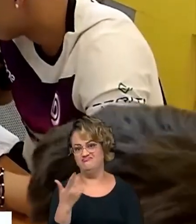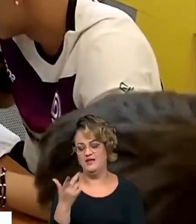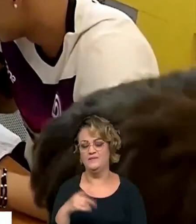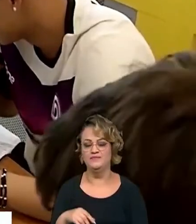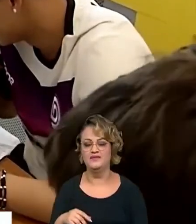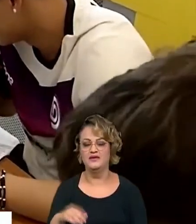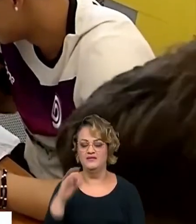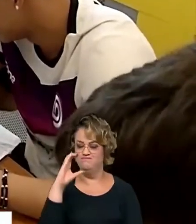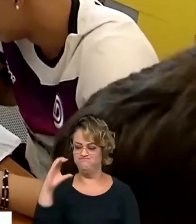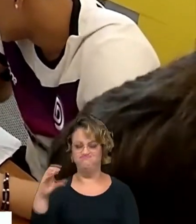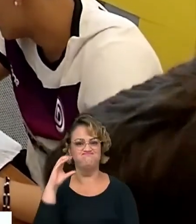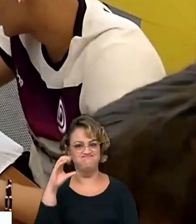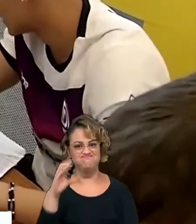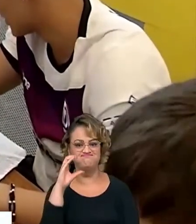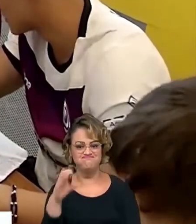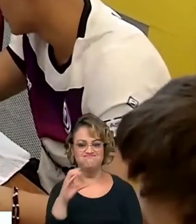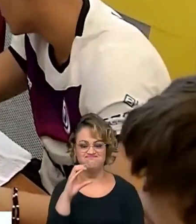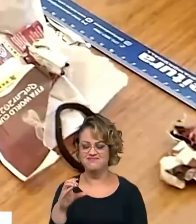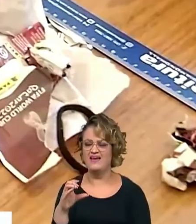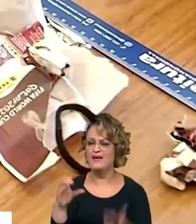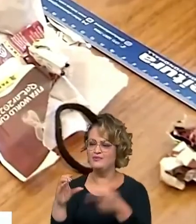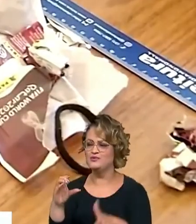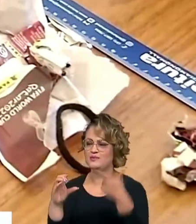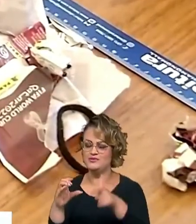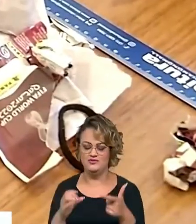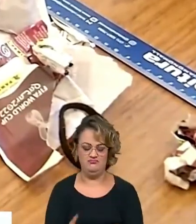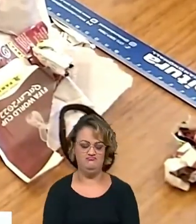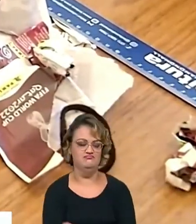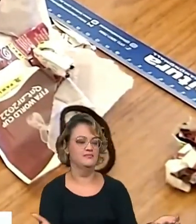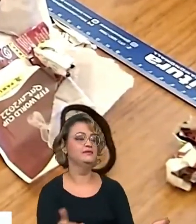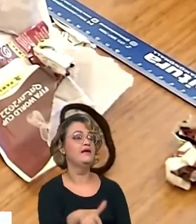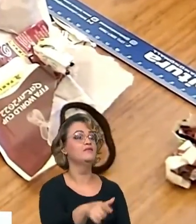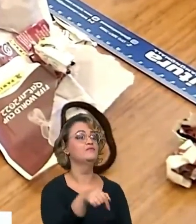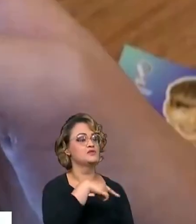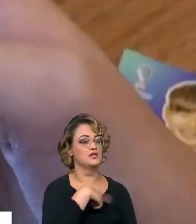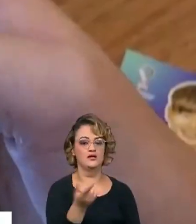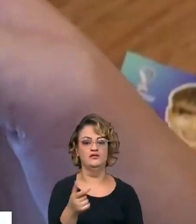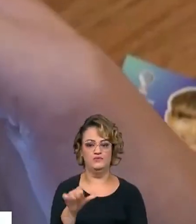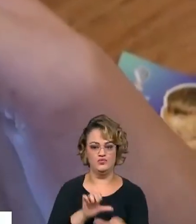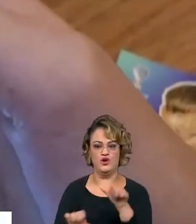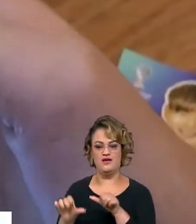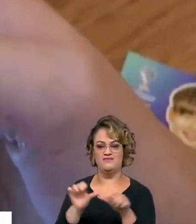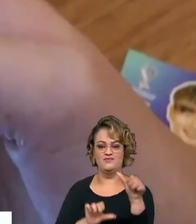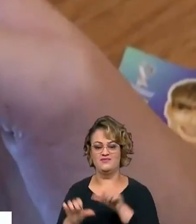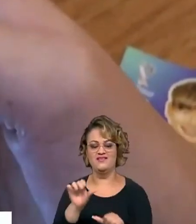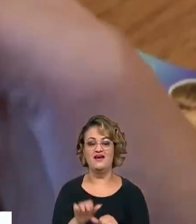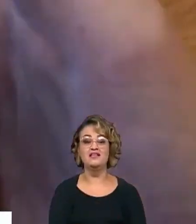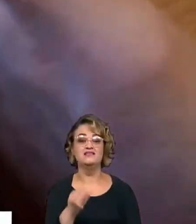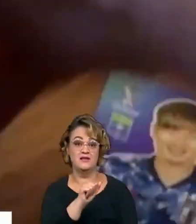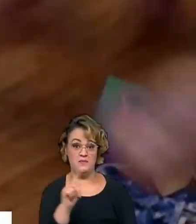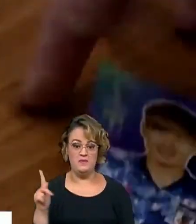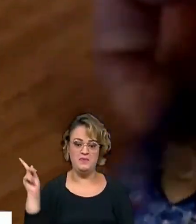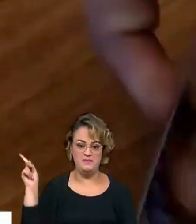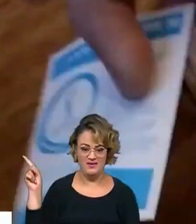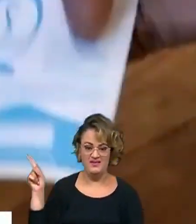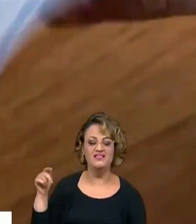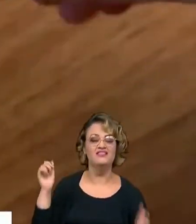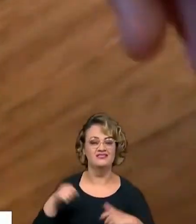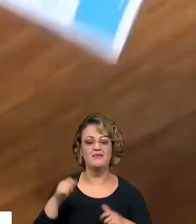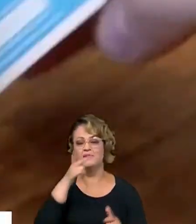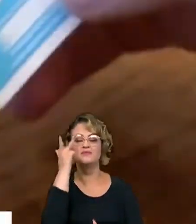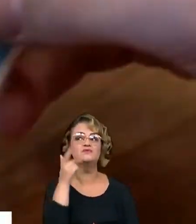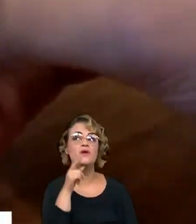Bolos e bolos de figurinhas repetidas sobre as mesas. Um aplicativo oficial da Panini ajuda os